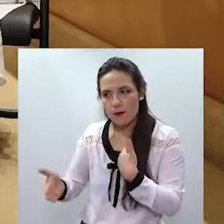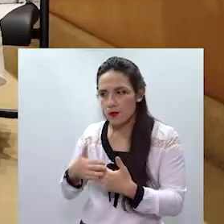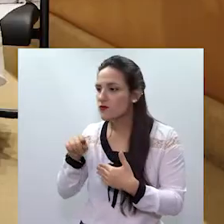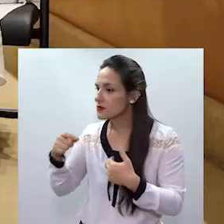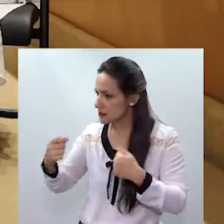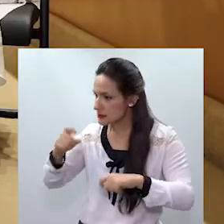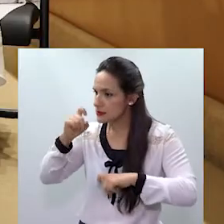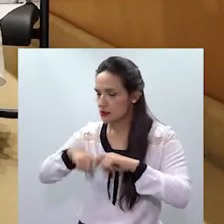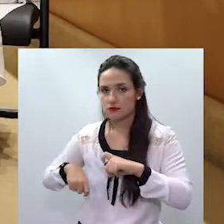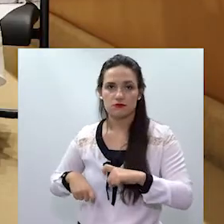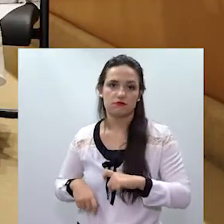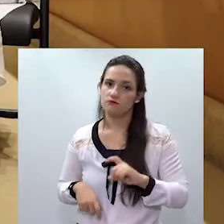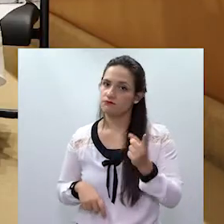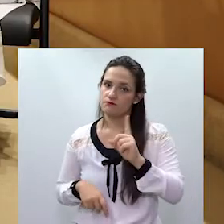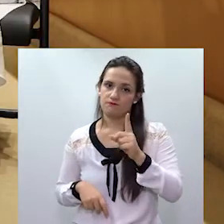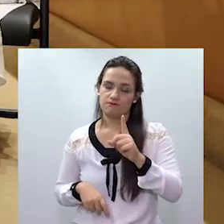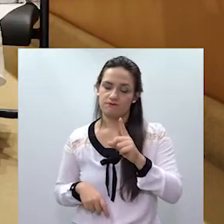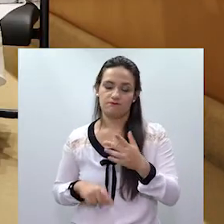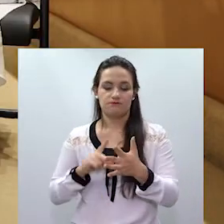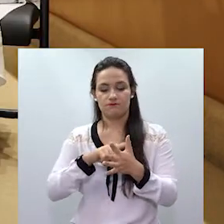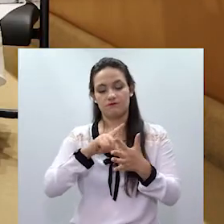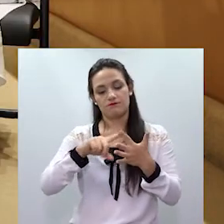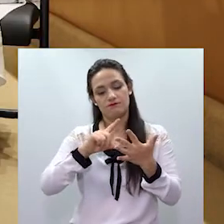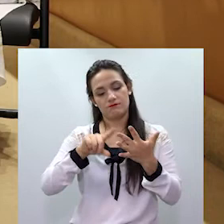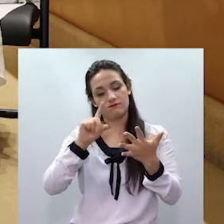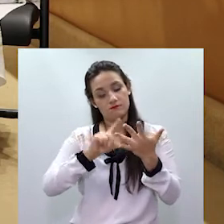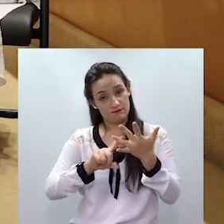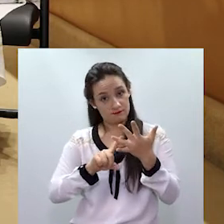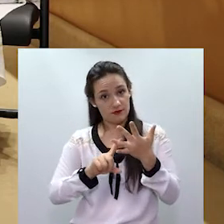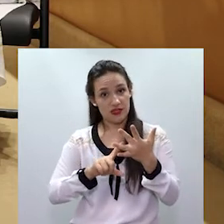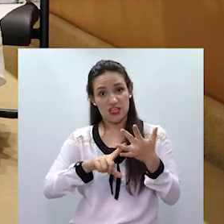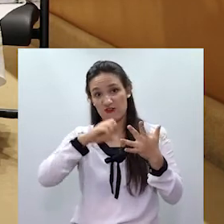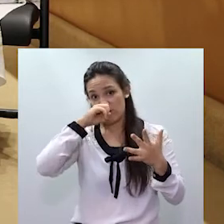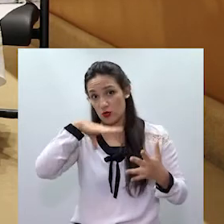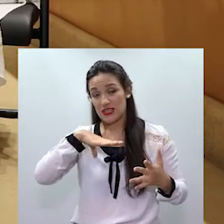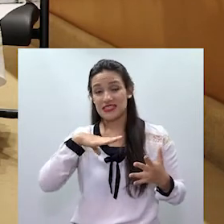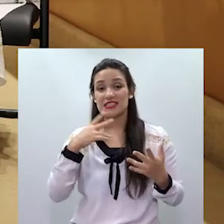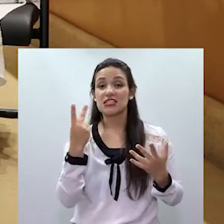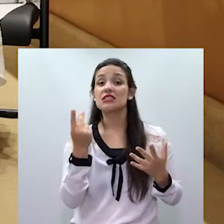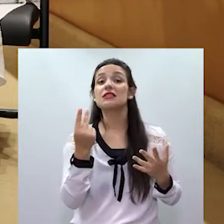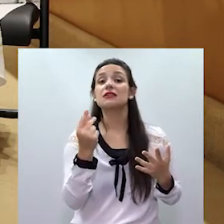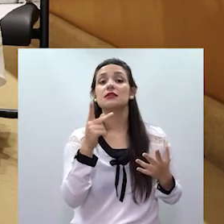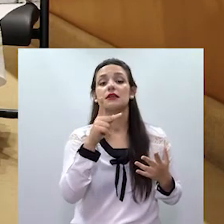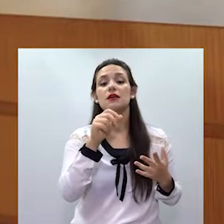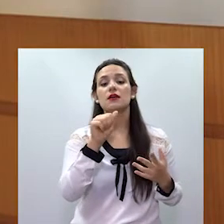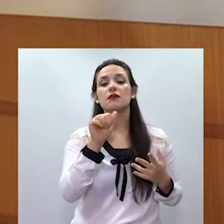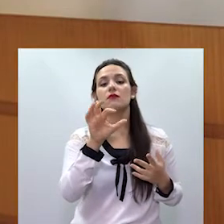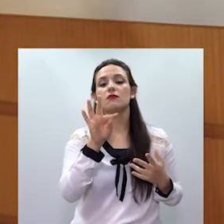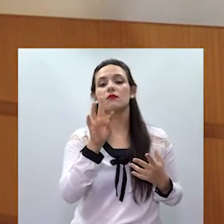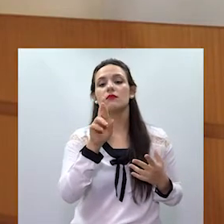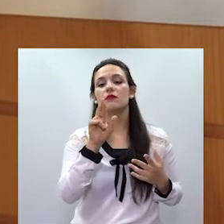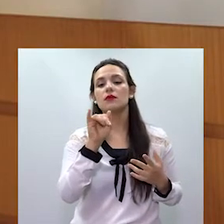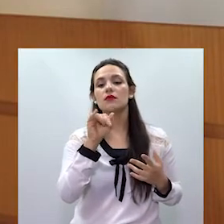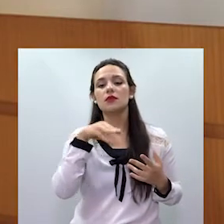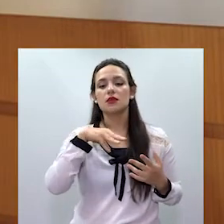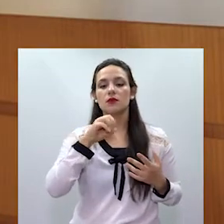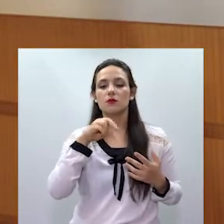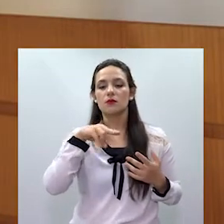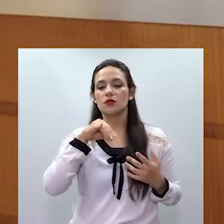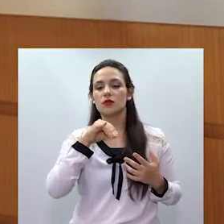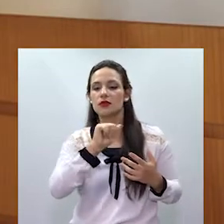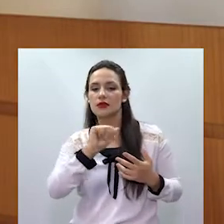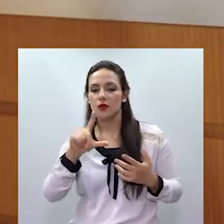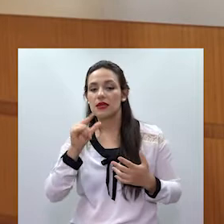dela. A violência patrimonial também é uma violência às vezes que passa um pouco despercebida. Muitas mulheres entendem que